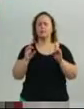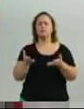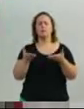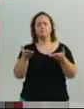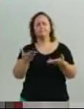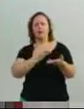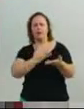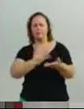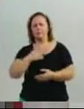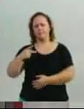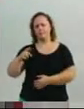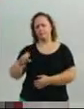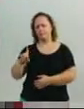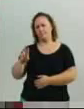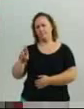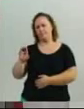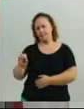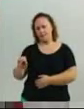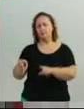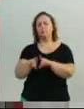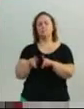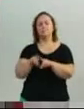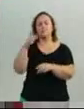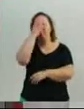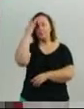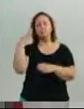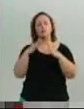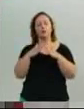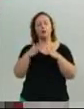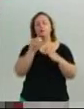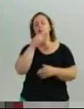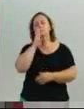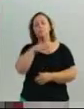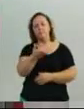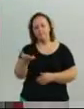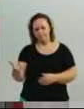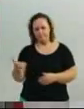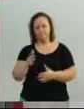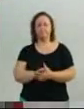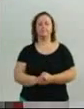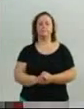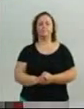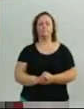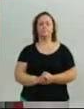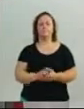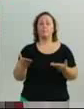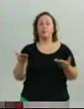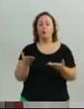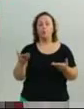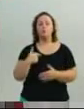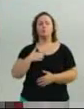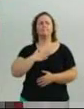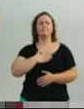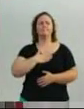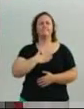acompanha através dos meios de comunicação, boa tarde. Bem gente, hoje eu gostaria de fazer um